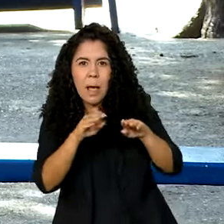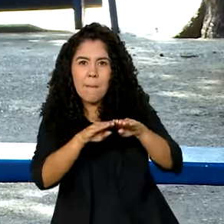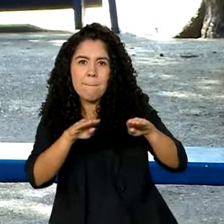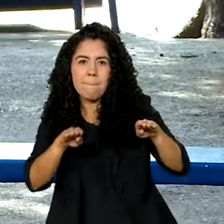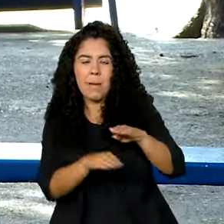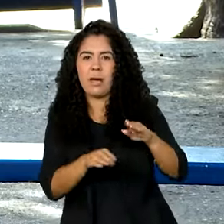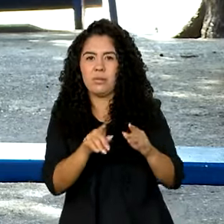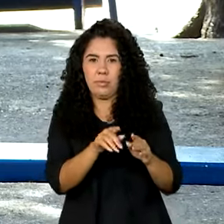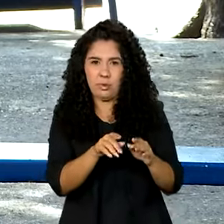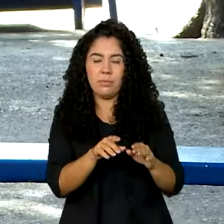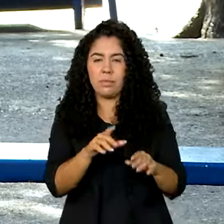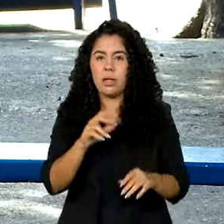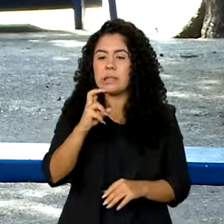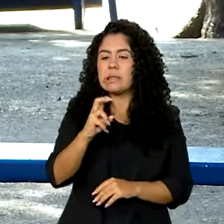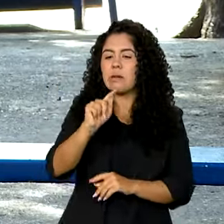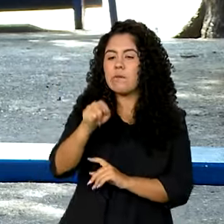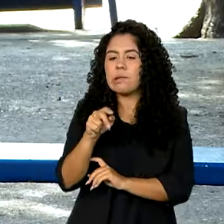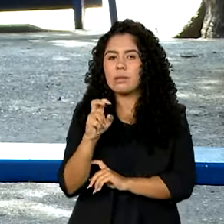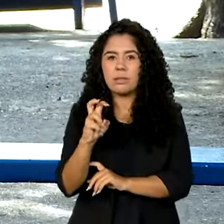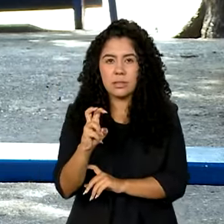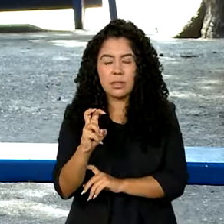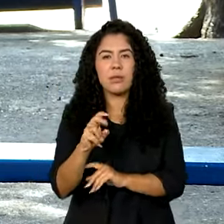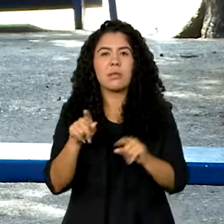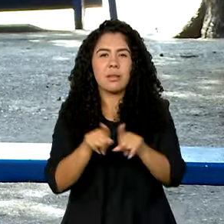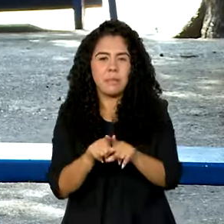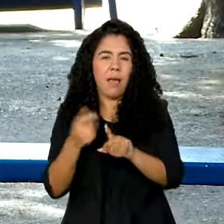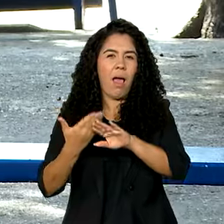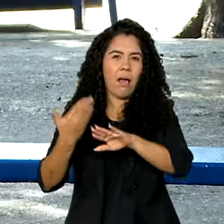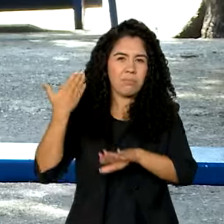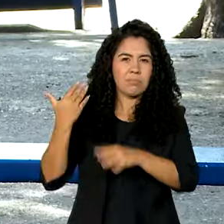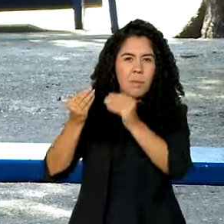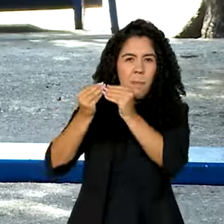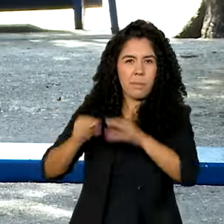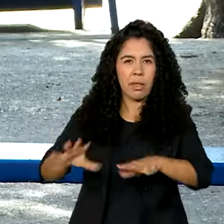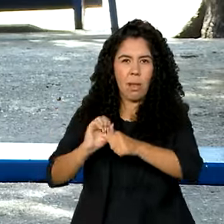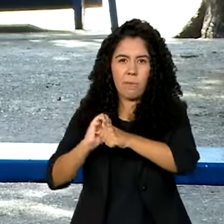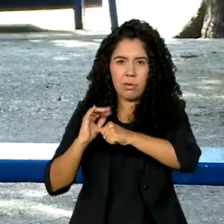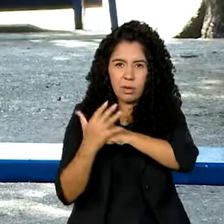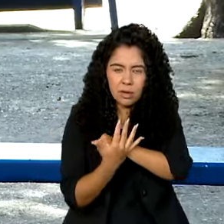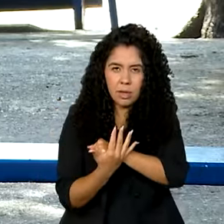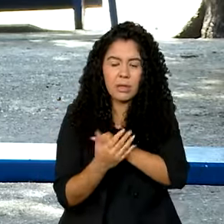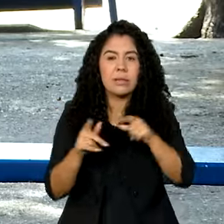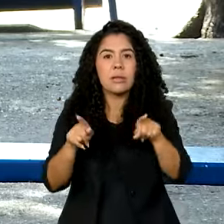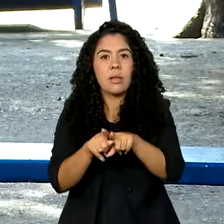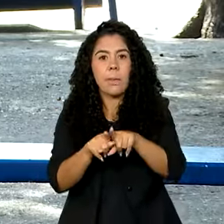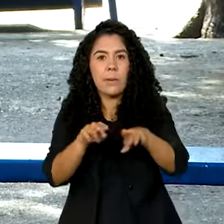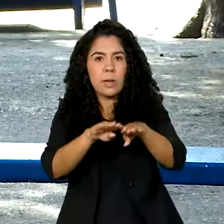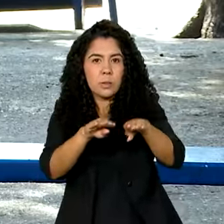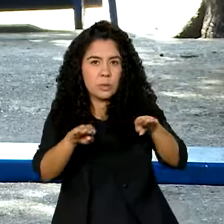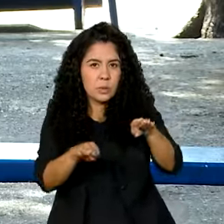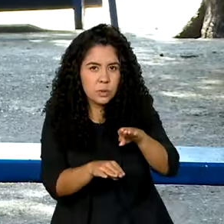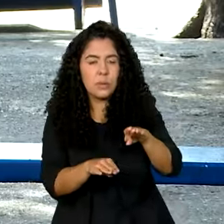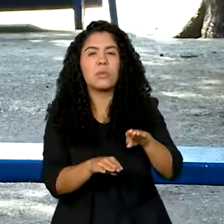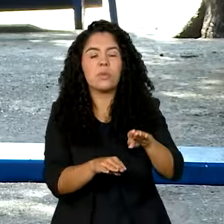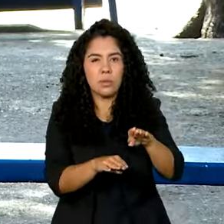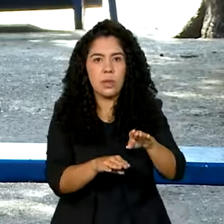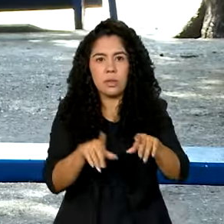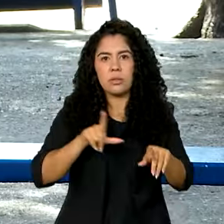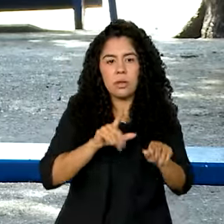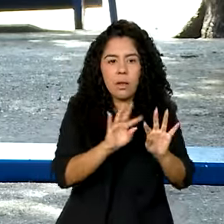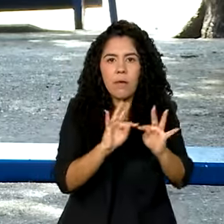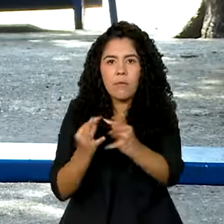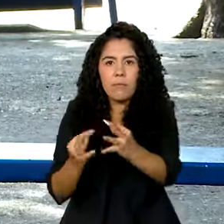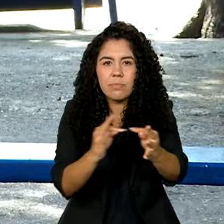pontos e meio. Além do impacto da pandemia de coronavírus, as desigualdades socioeconômicas e